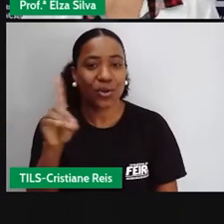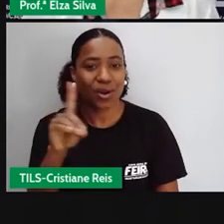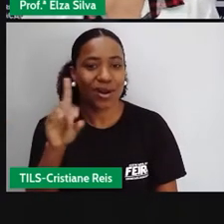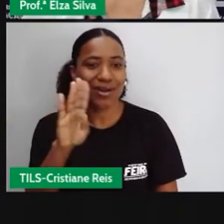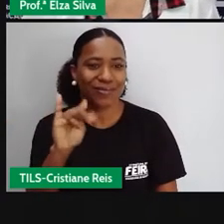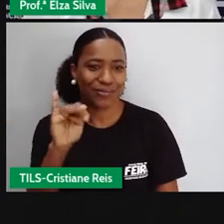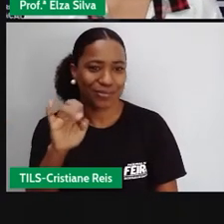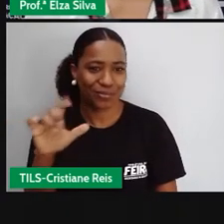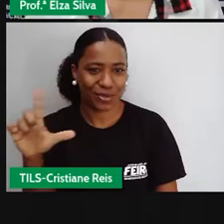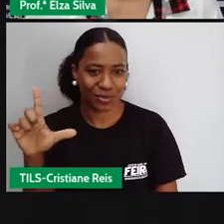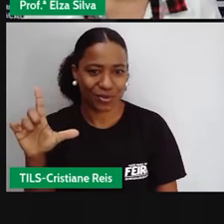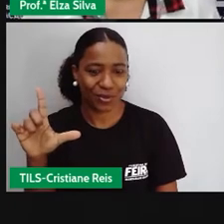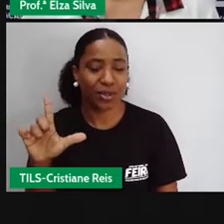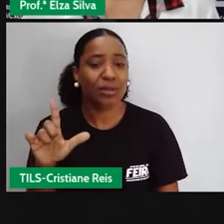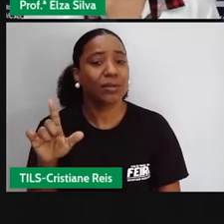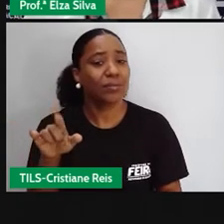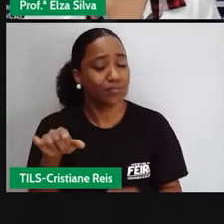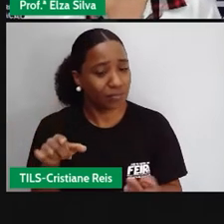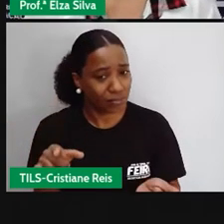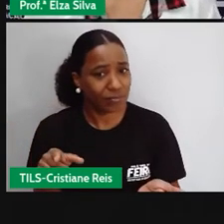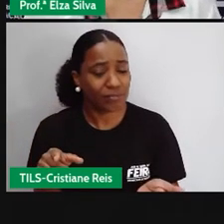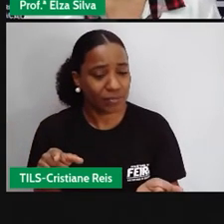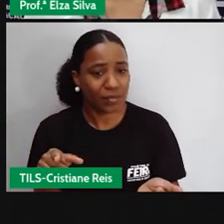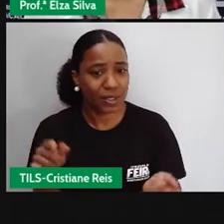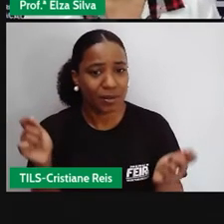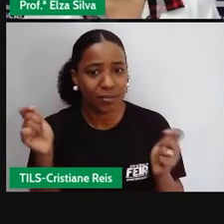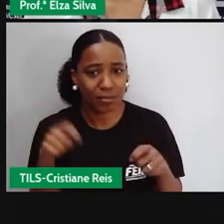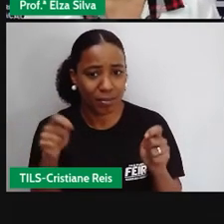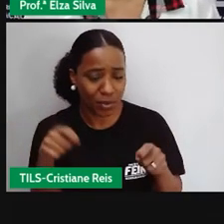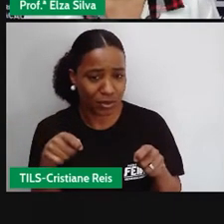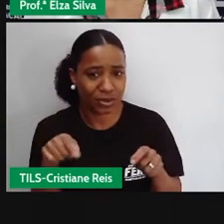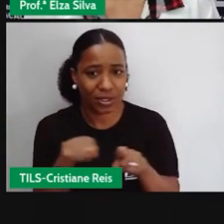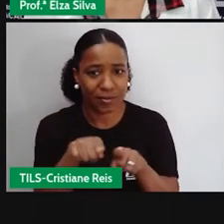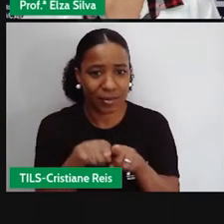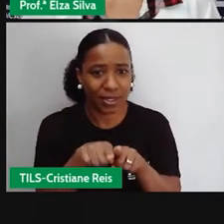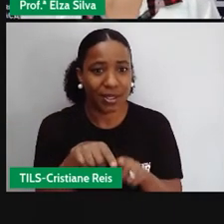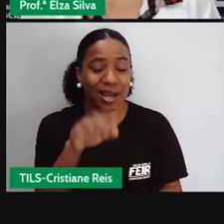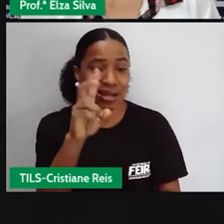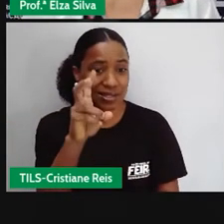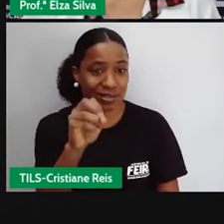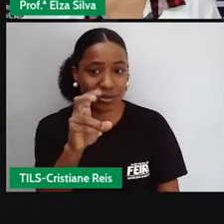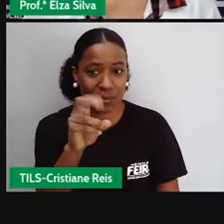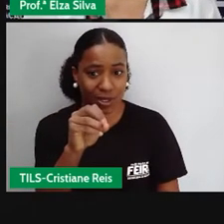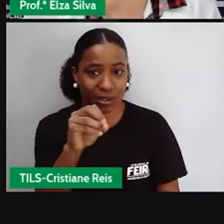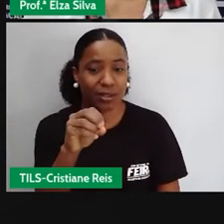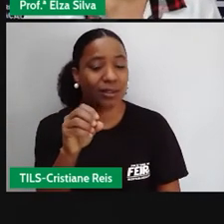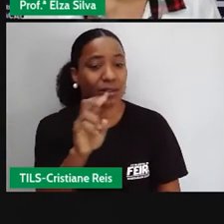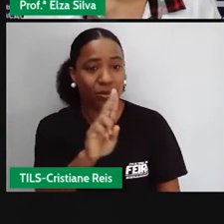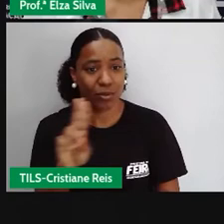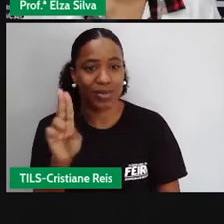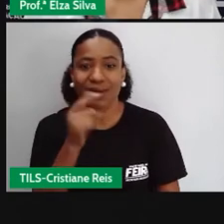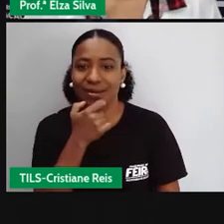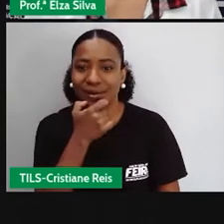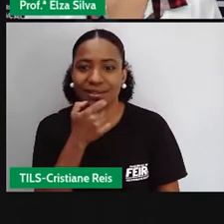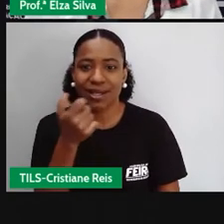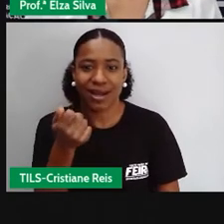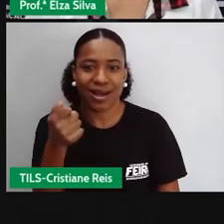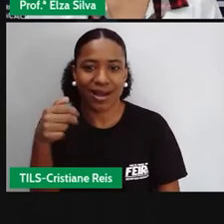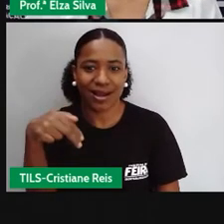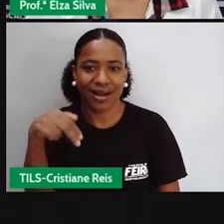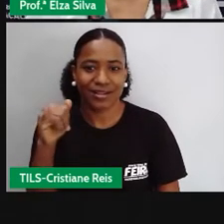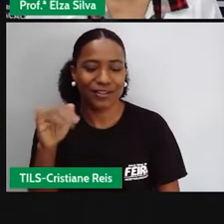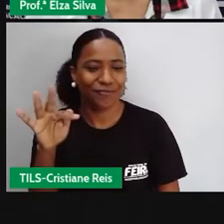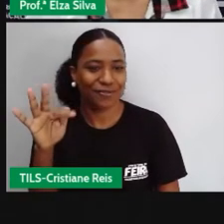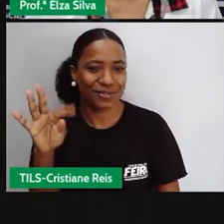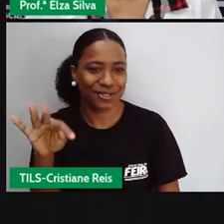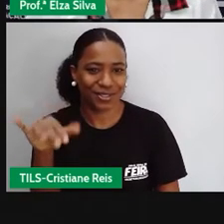100 dólares, a